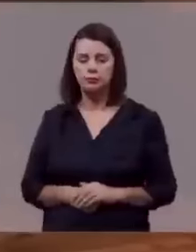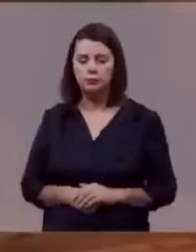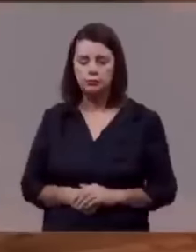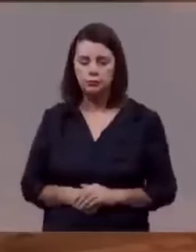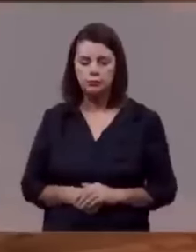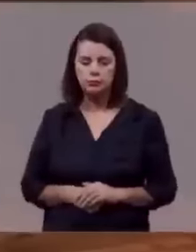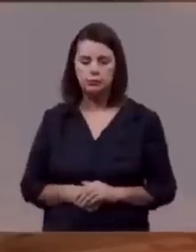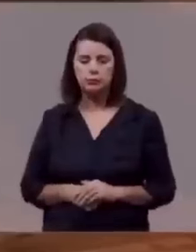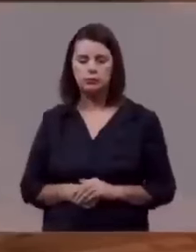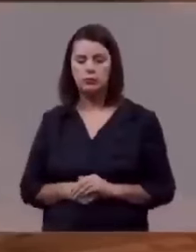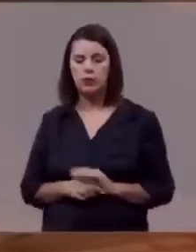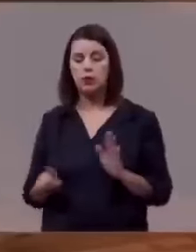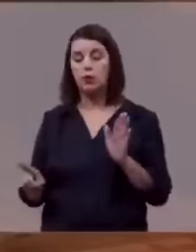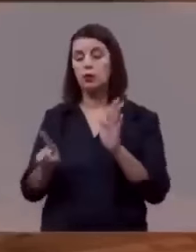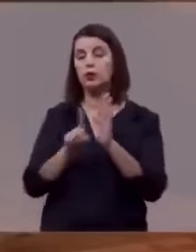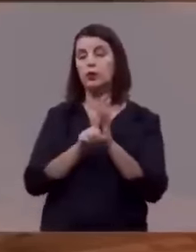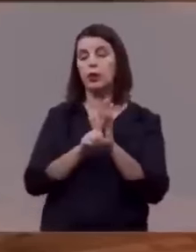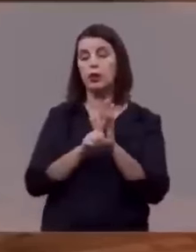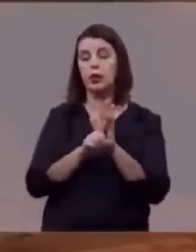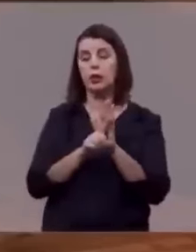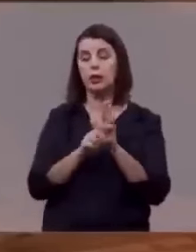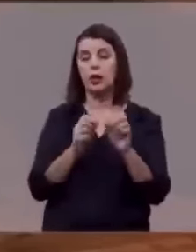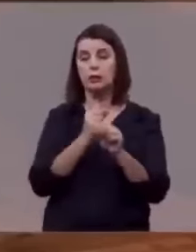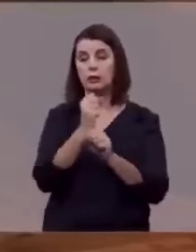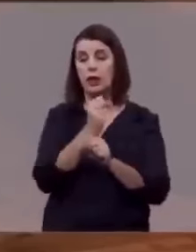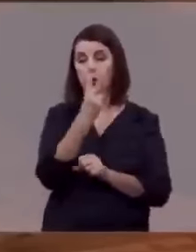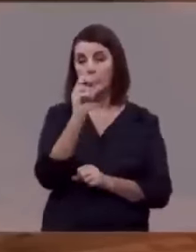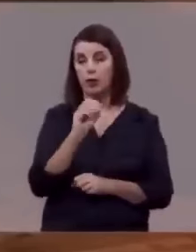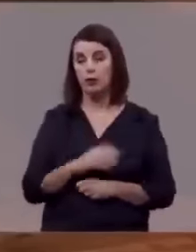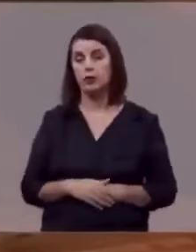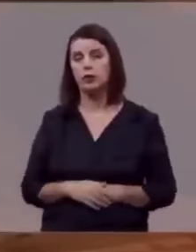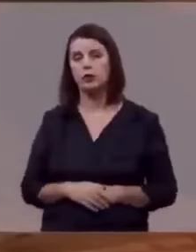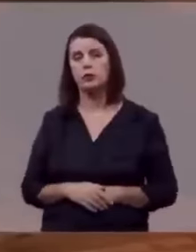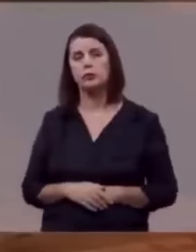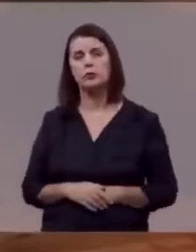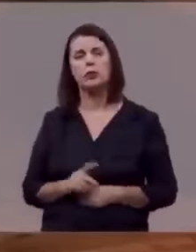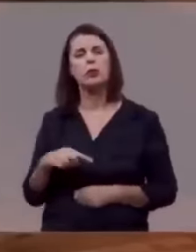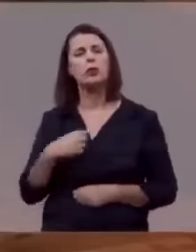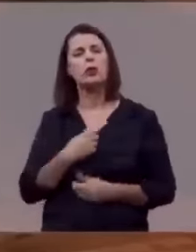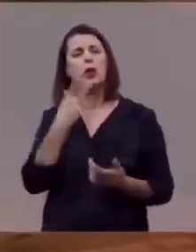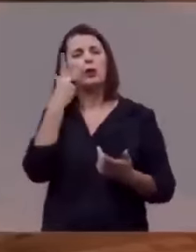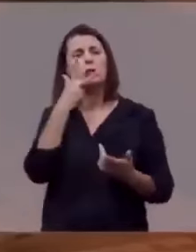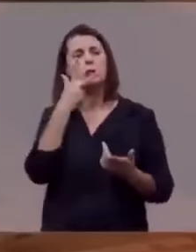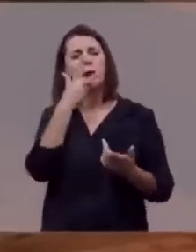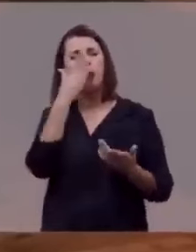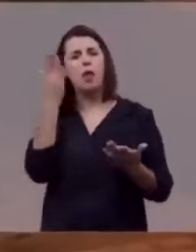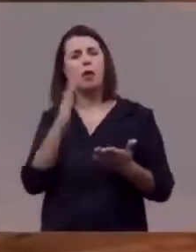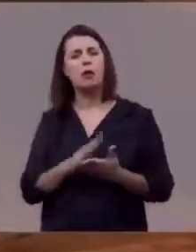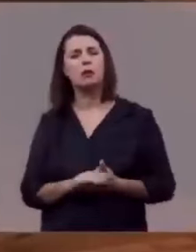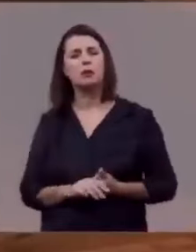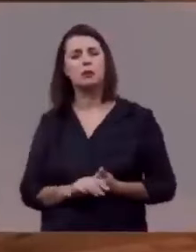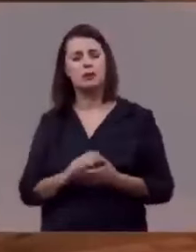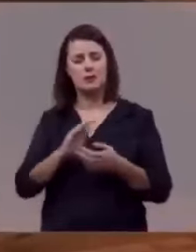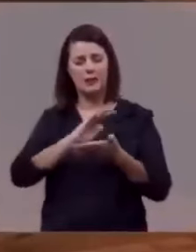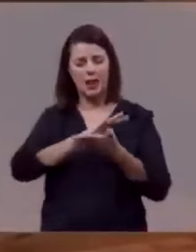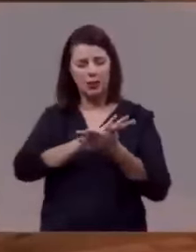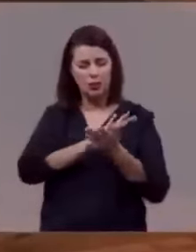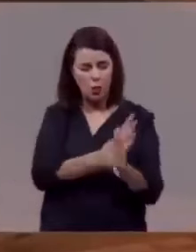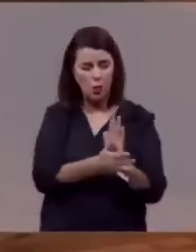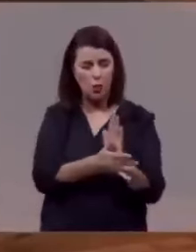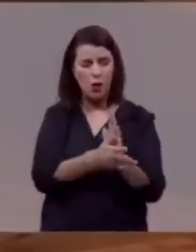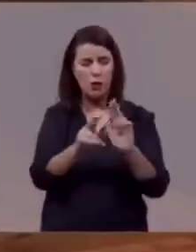Porém, quando chega o século XX, nós fomos assolados por duas